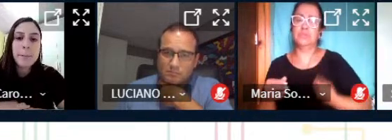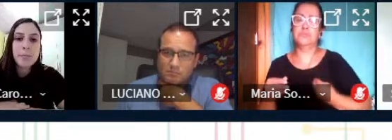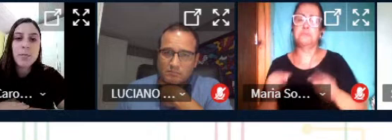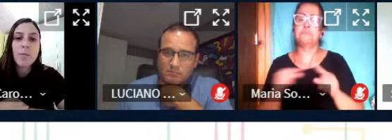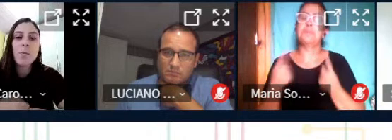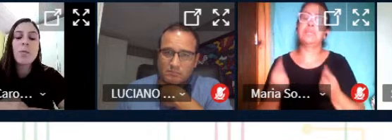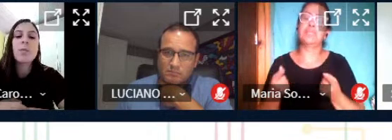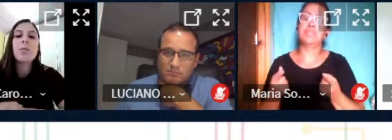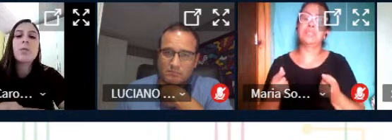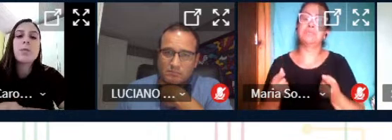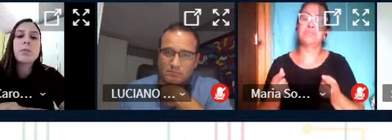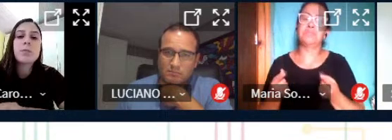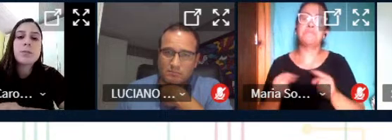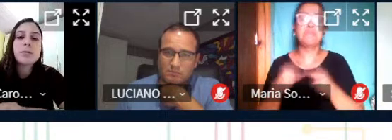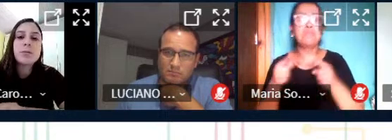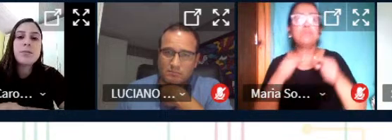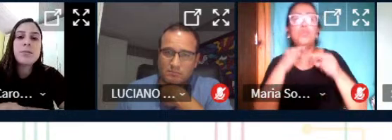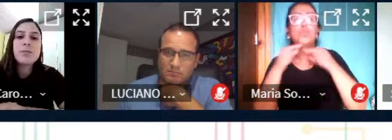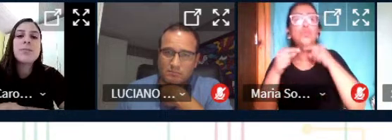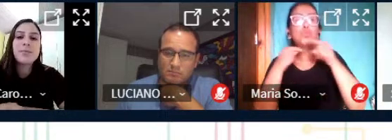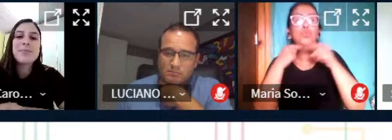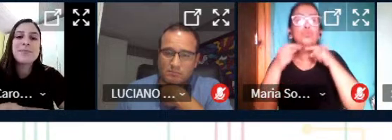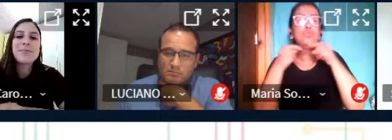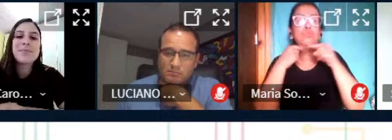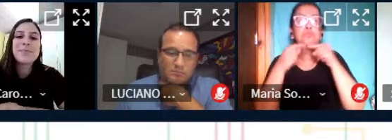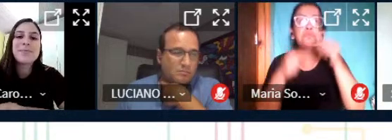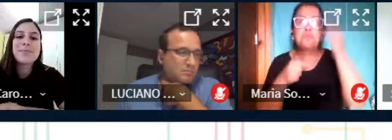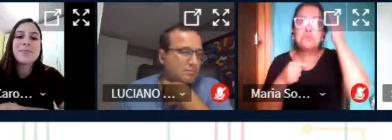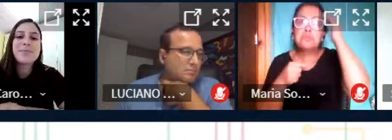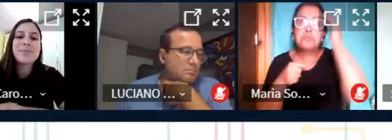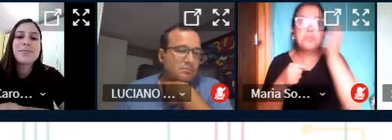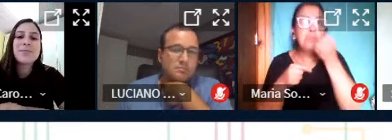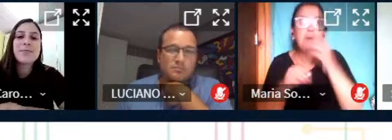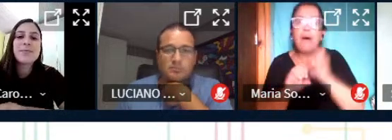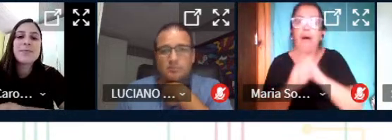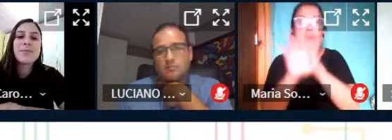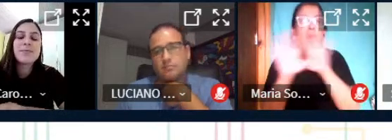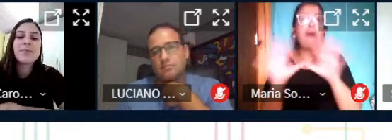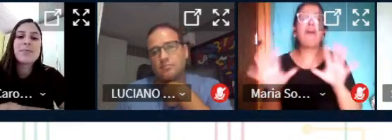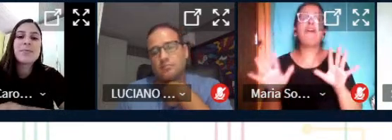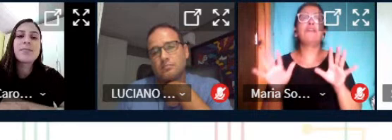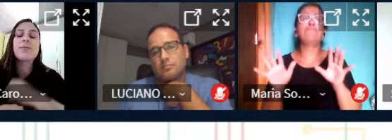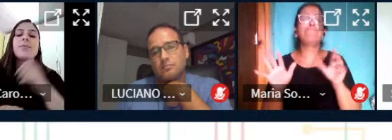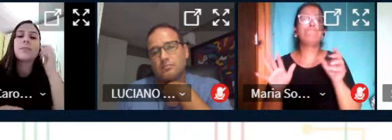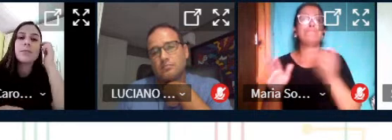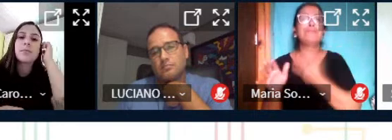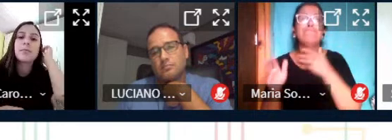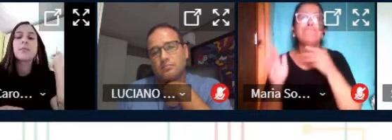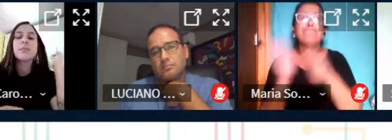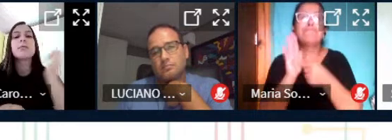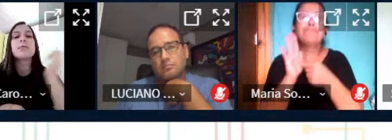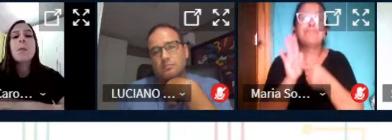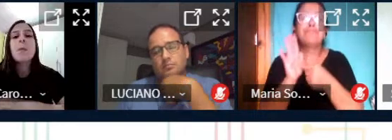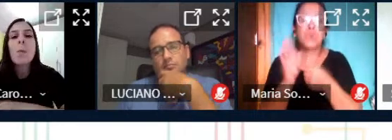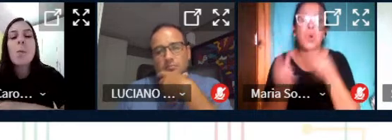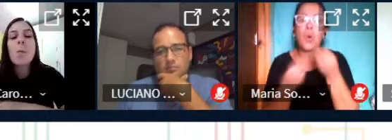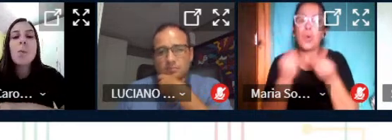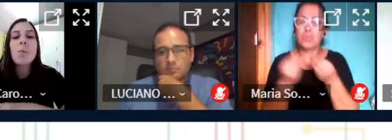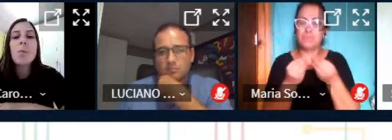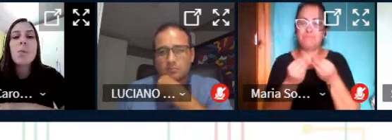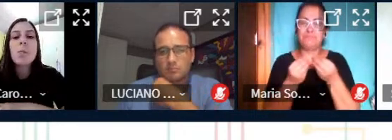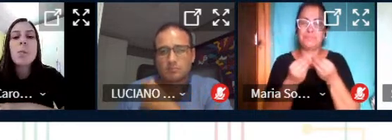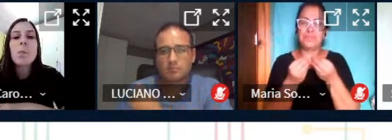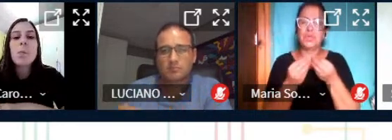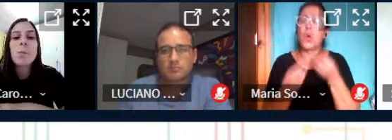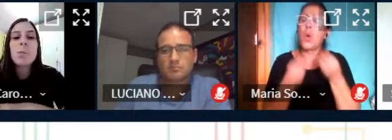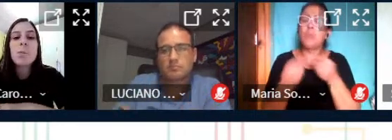digamos aquela dúvida não é não compreendeu bem aquilo que o colega apresentou e tudo mais como é que está sendo pra ti e como é que